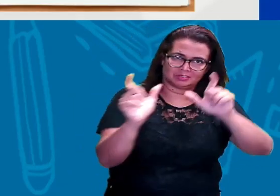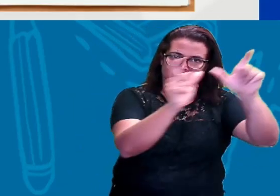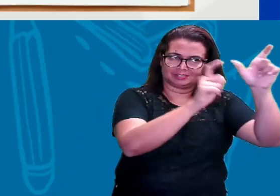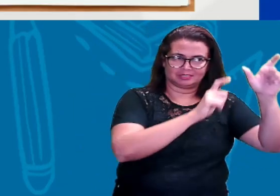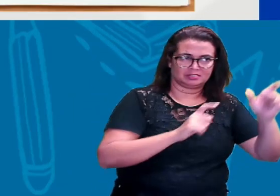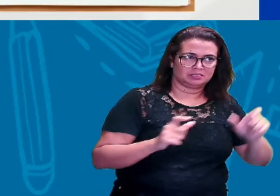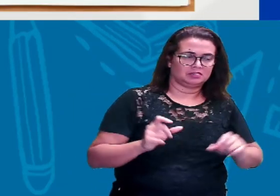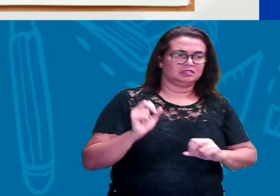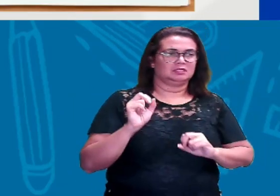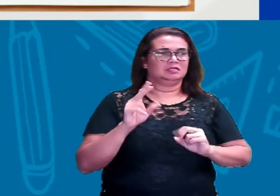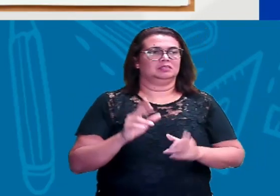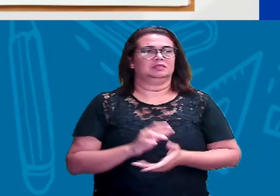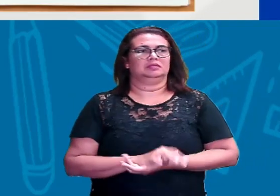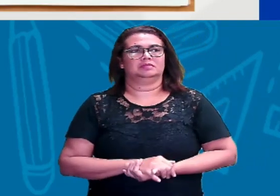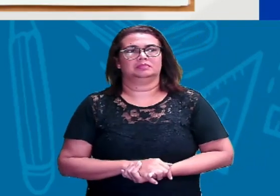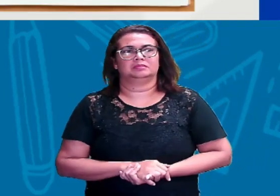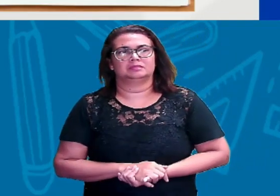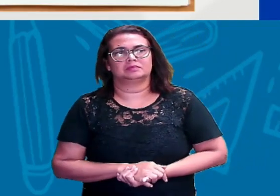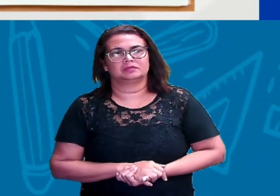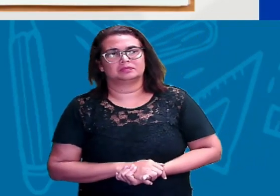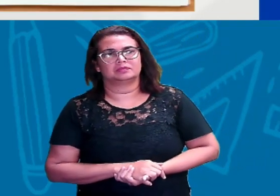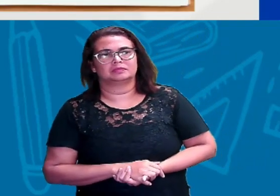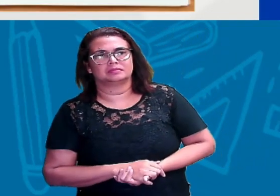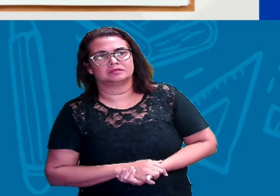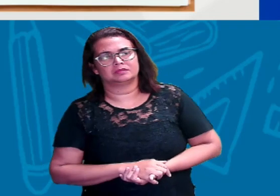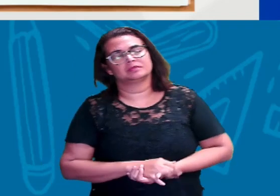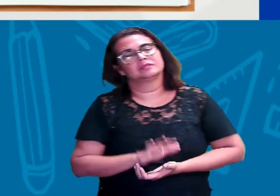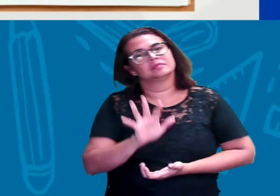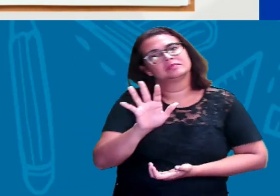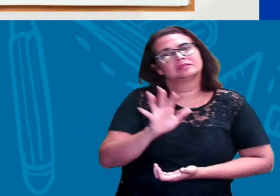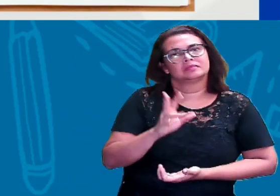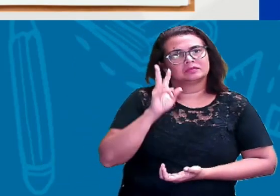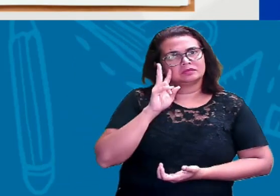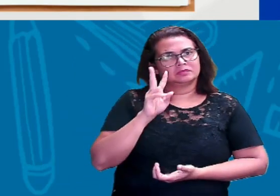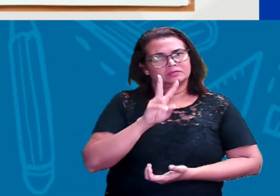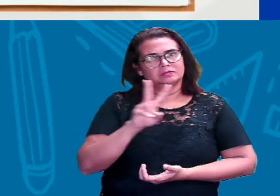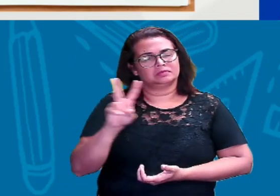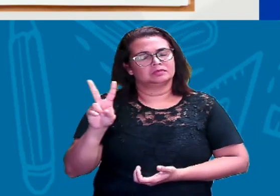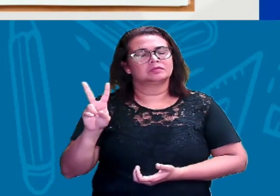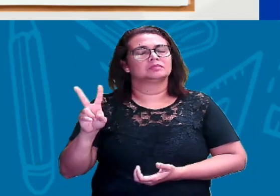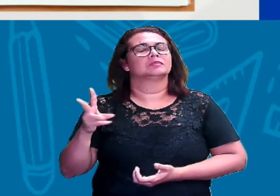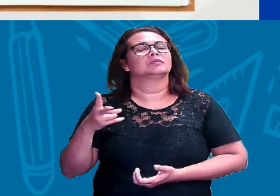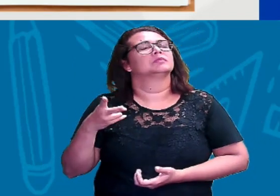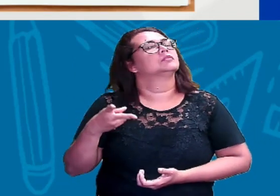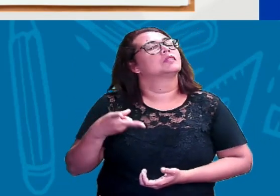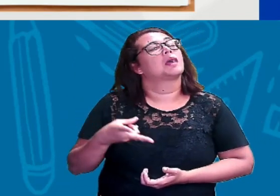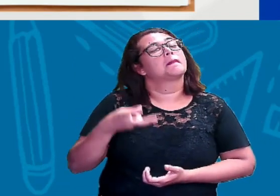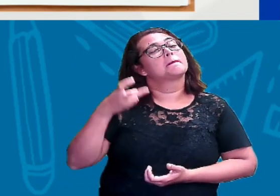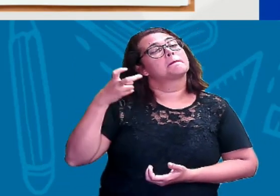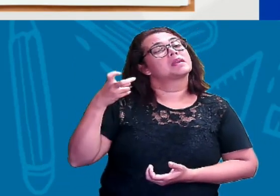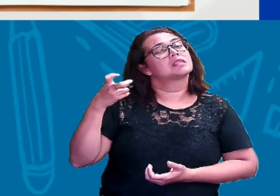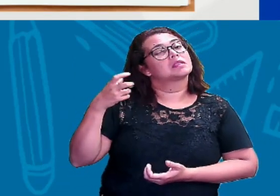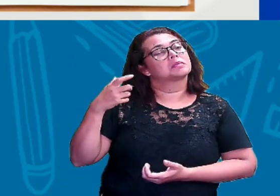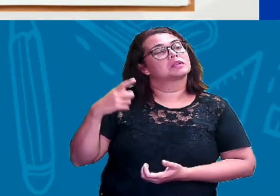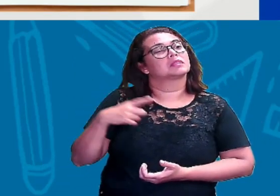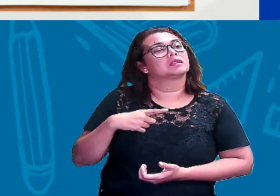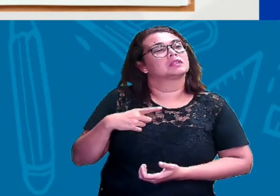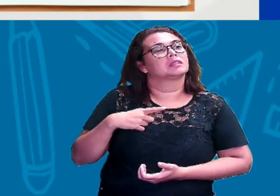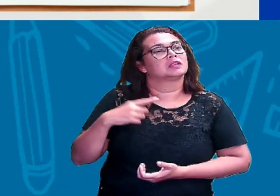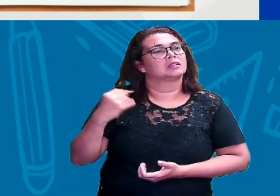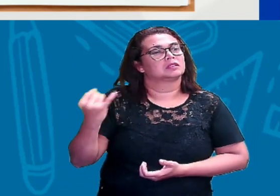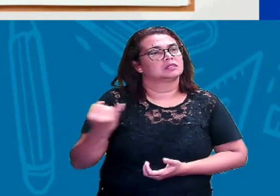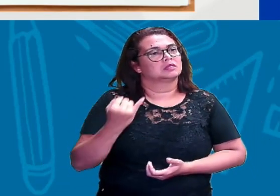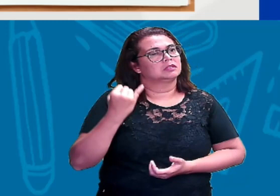gente, dá uma olhadinha. Por quê? Se você observar, nós temos agora outra coisa super